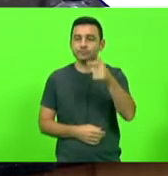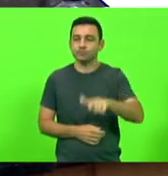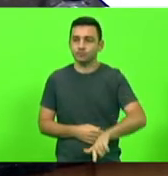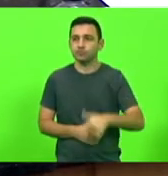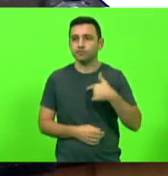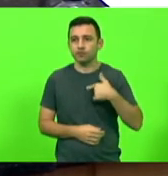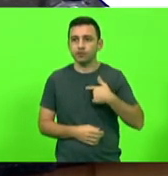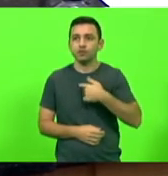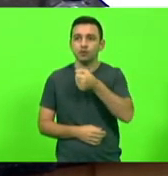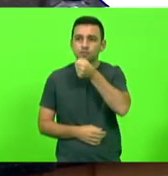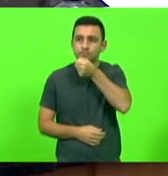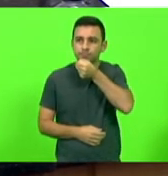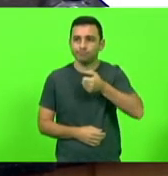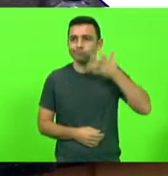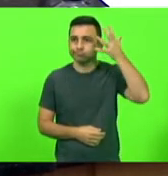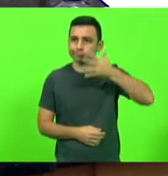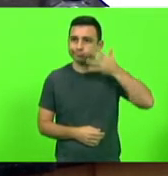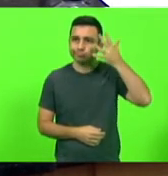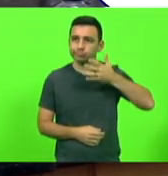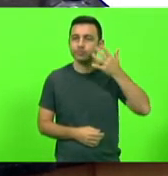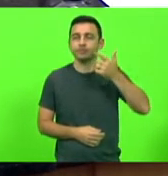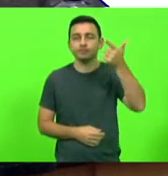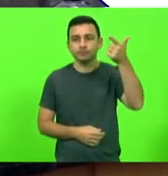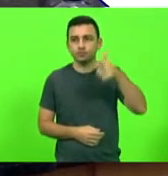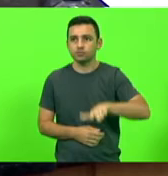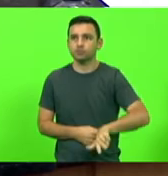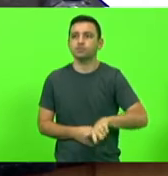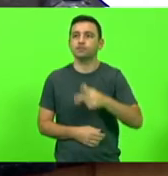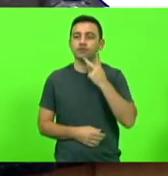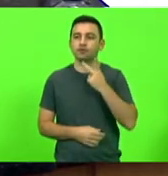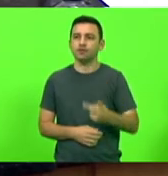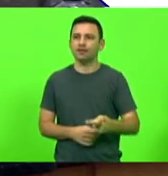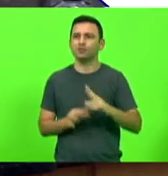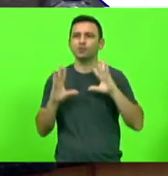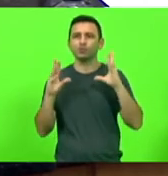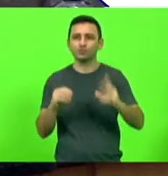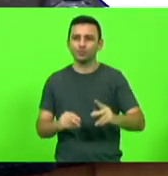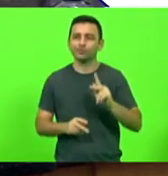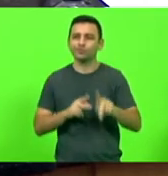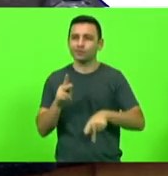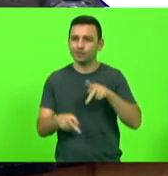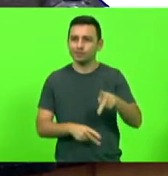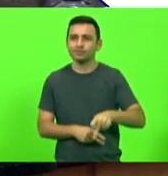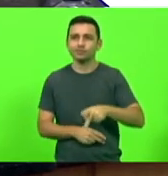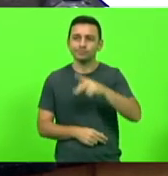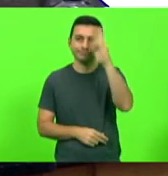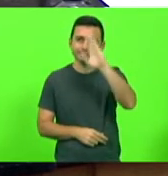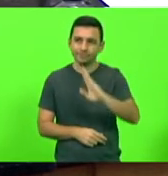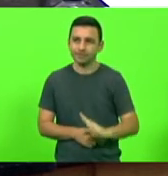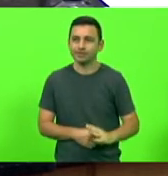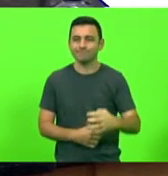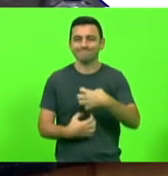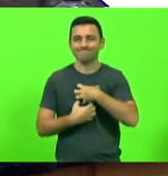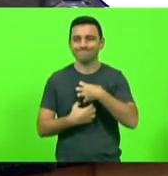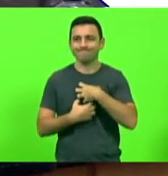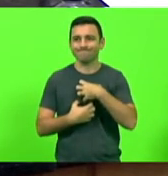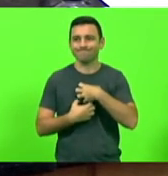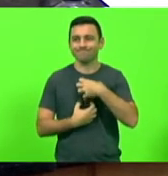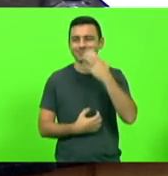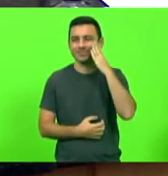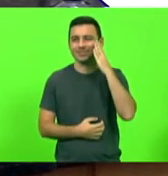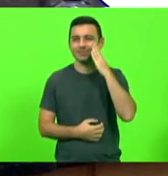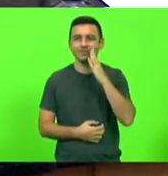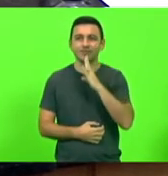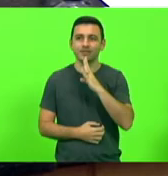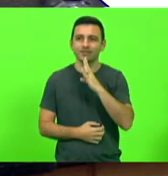microfone para falar de algo que todo brasileiro sabe, sente, todo brasileiro conhece